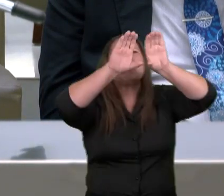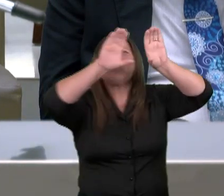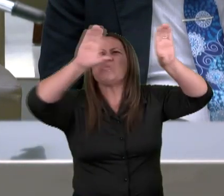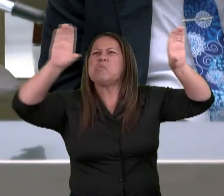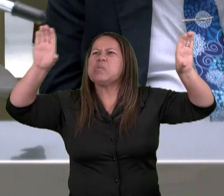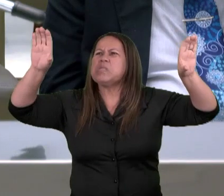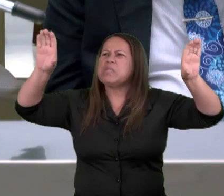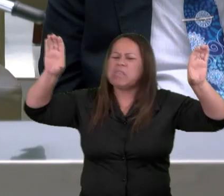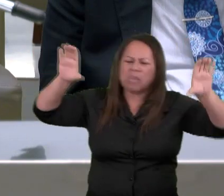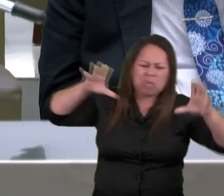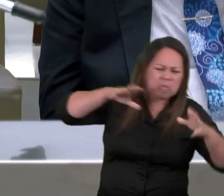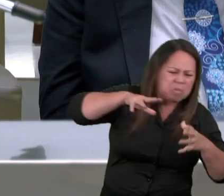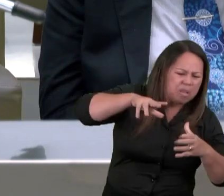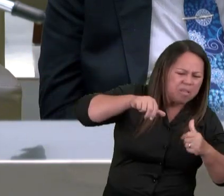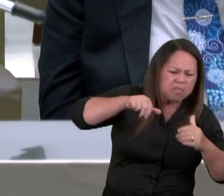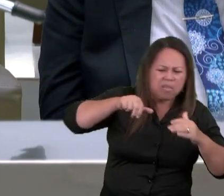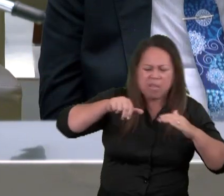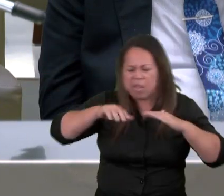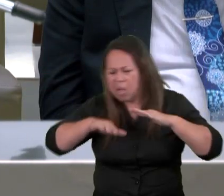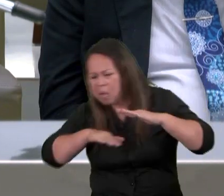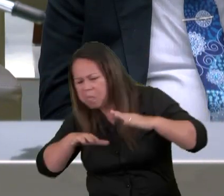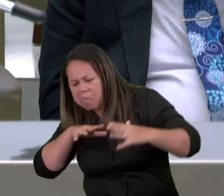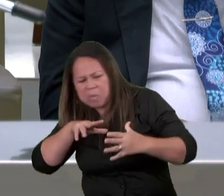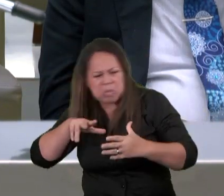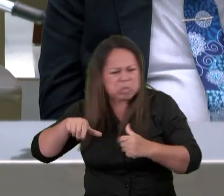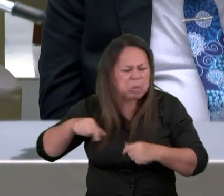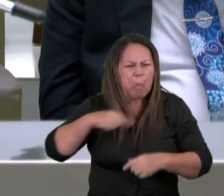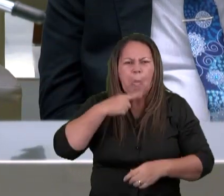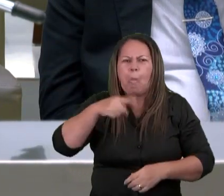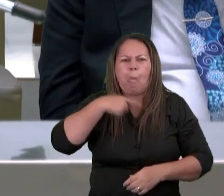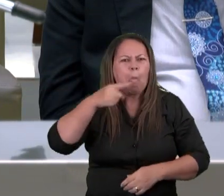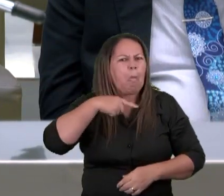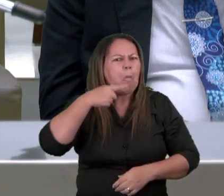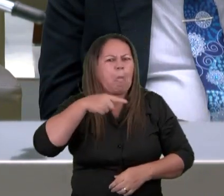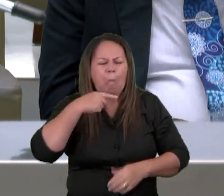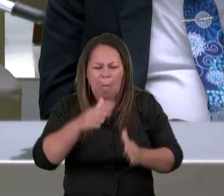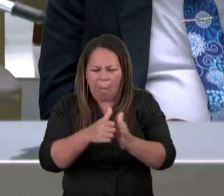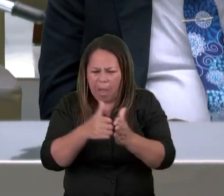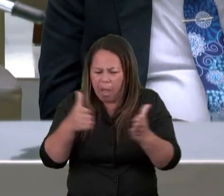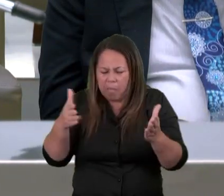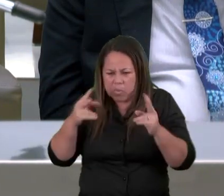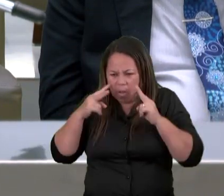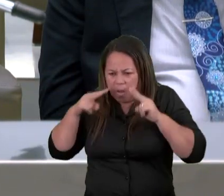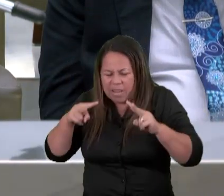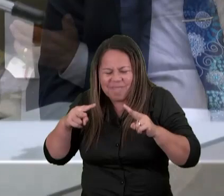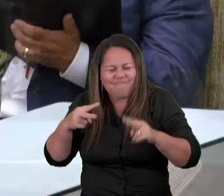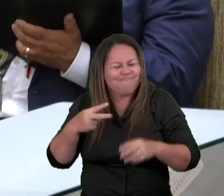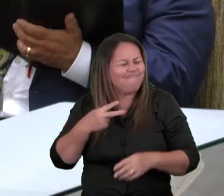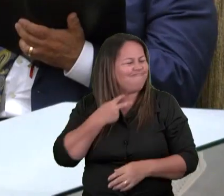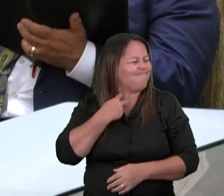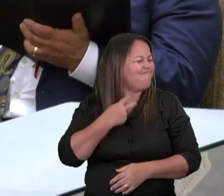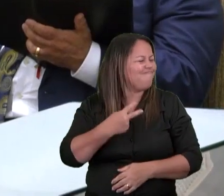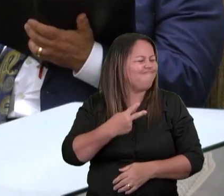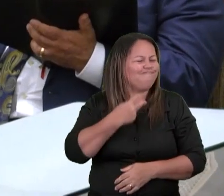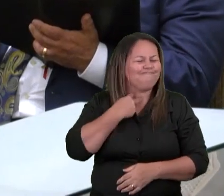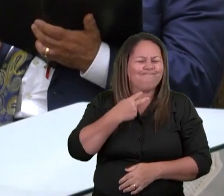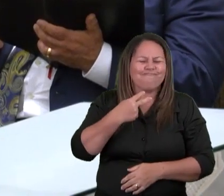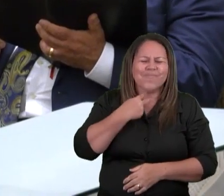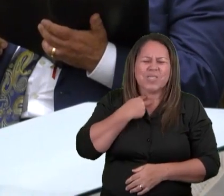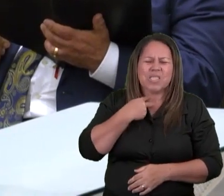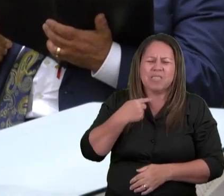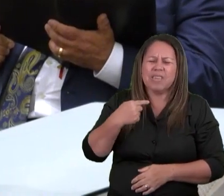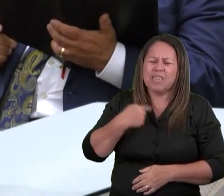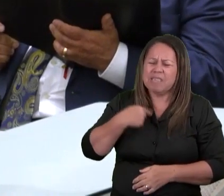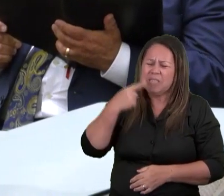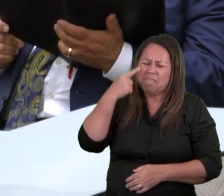nem debaixo da terra podia abrir o livro nem olhar para ele e eu chorava